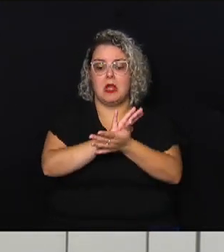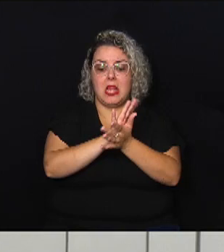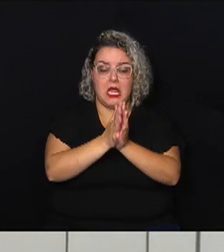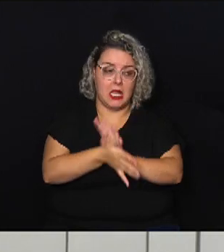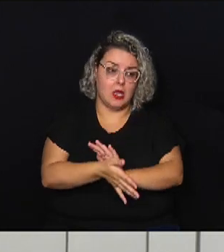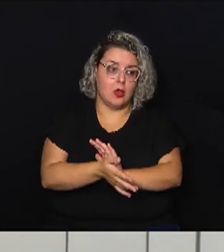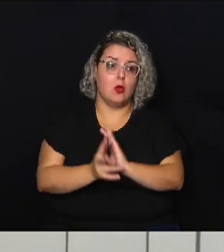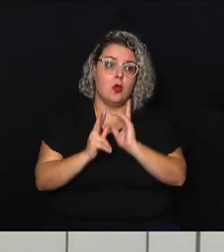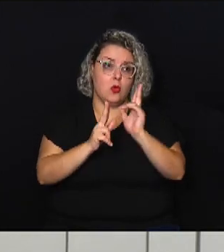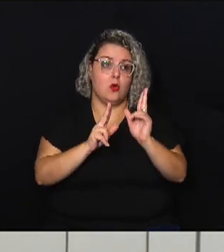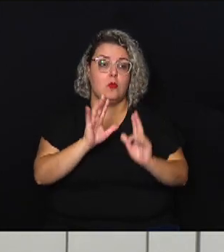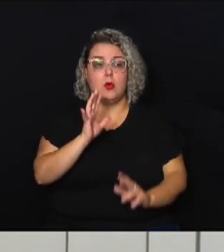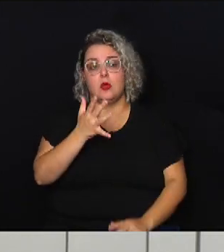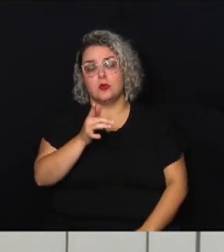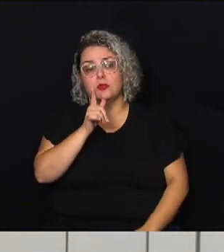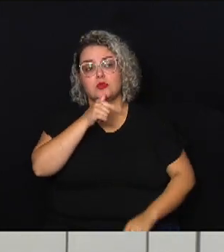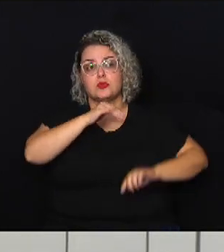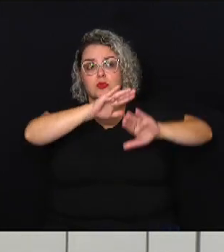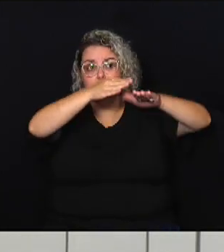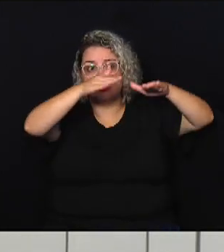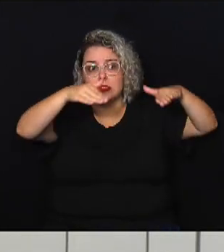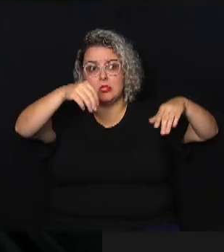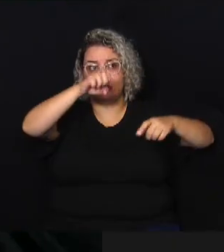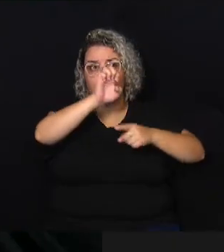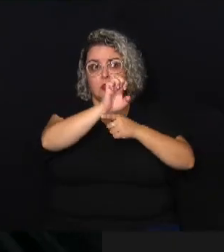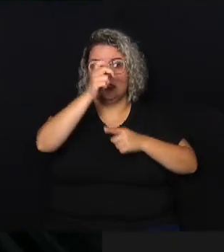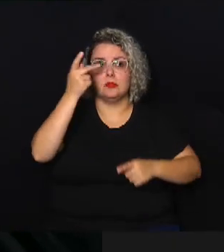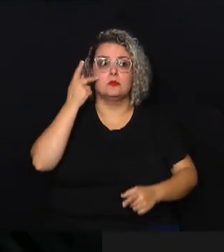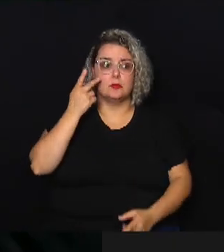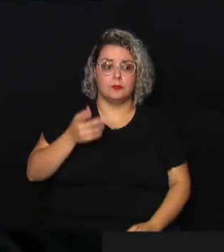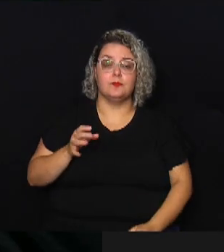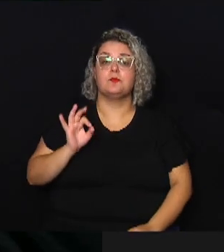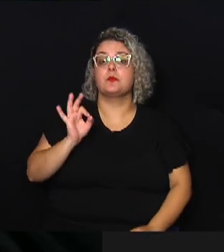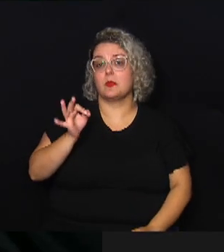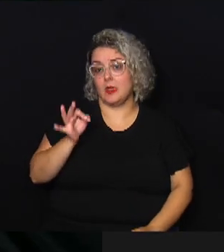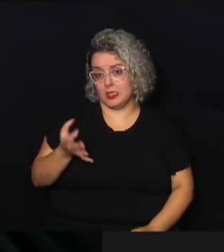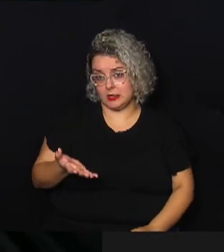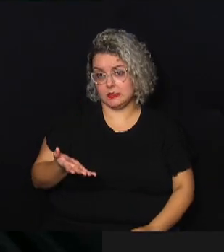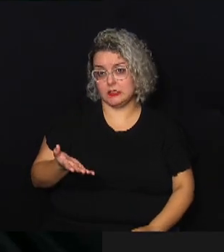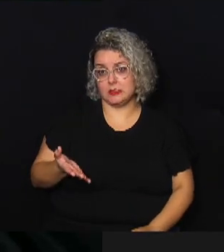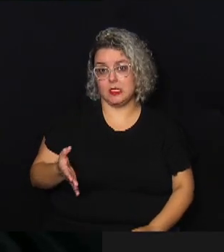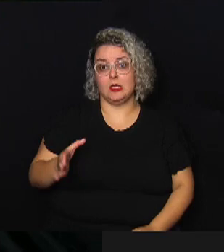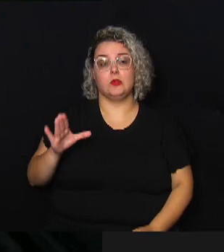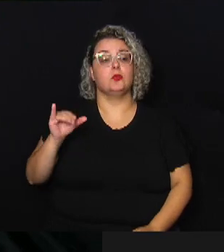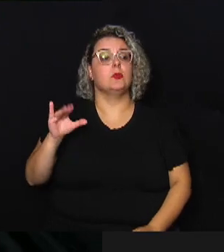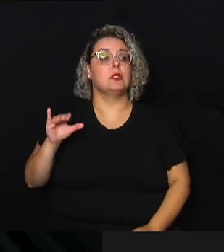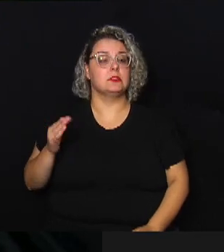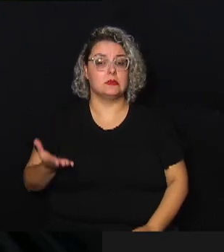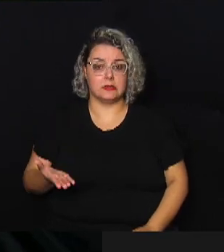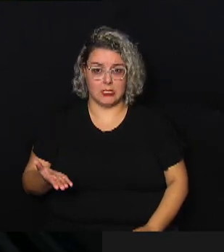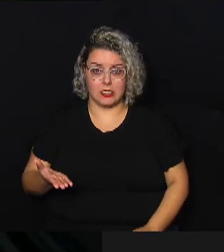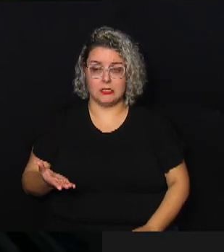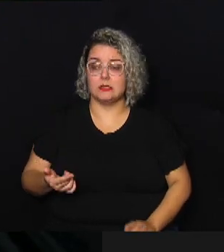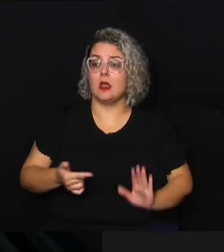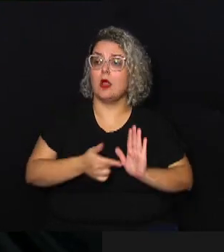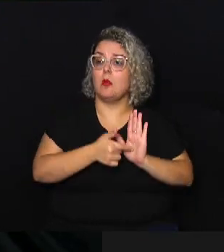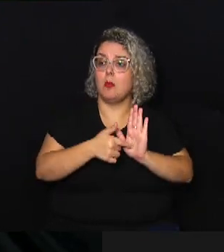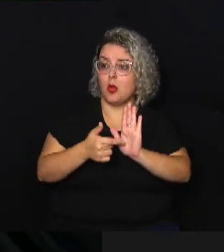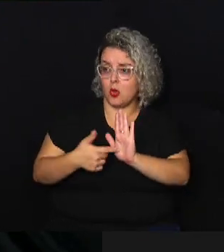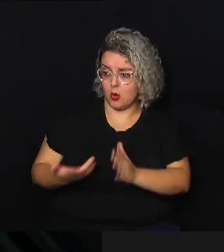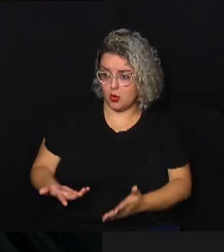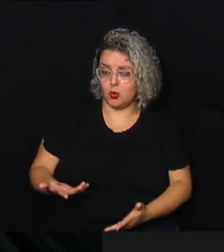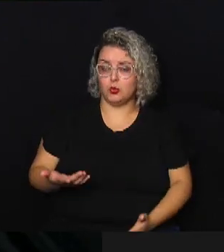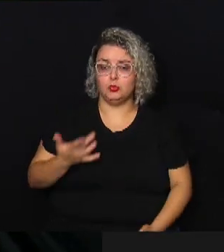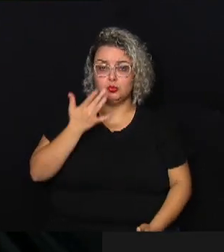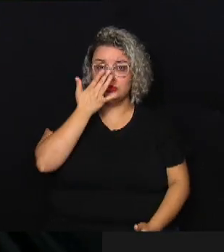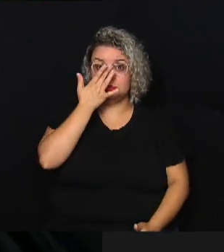no litoral paulista por exemplo Exatamente a ciência ela mostra aponta a